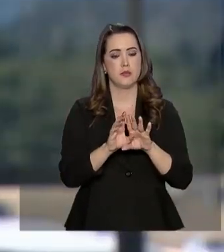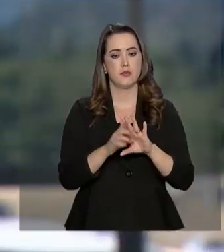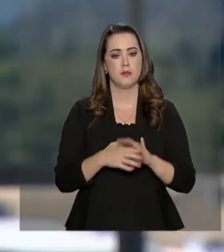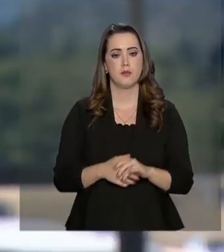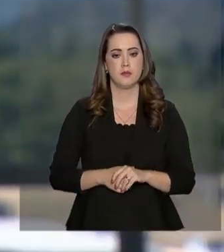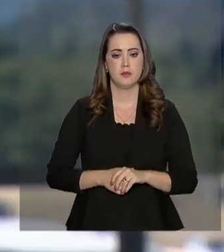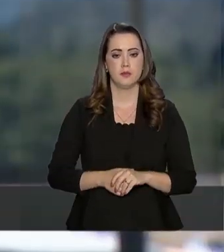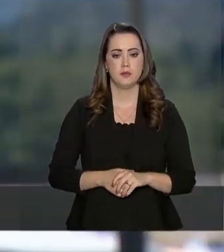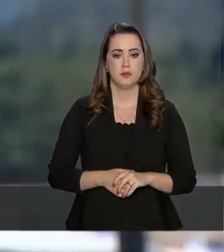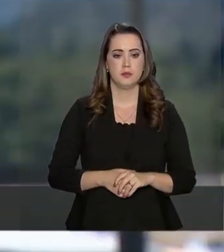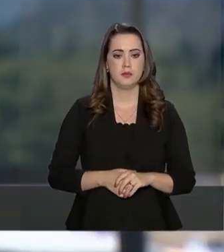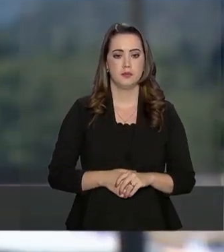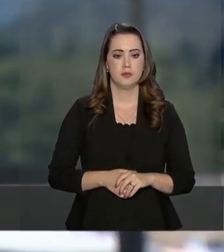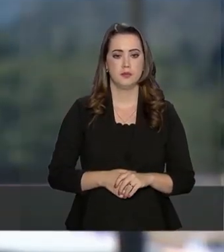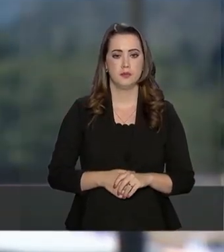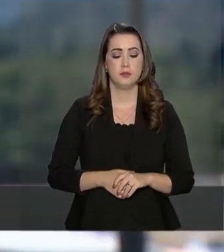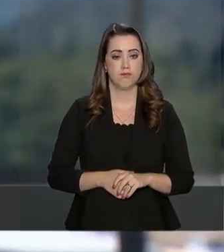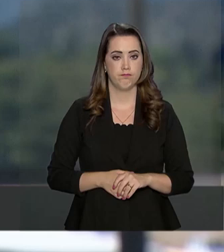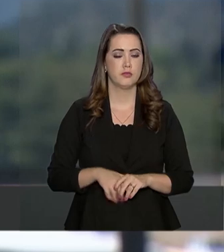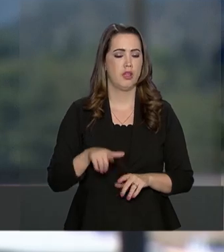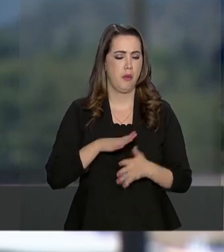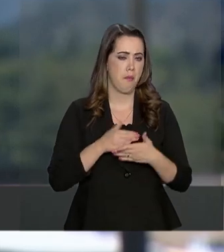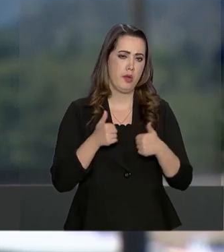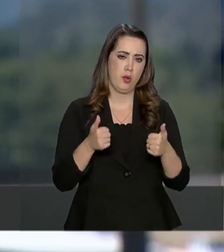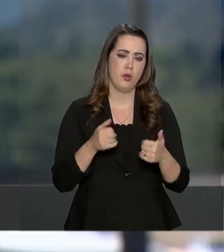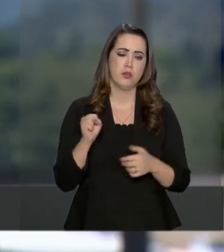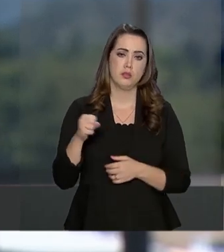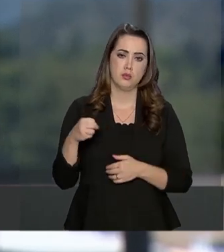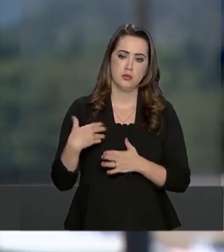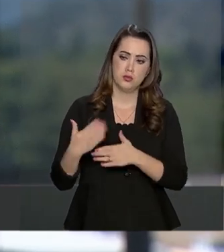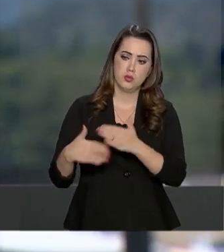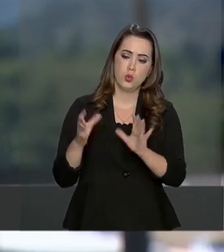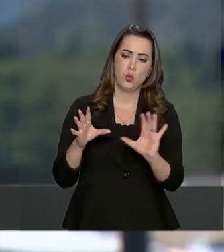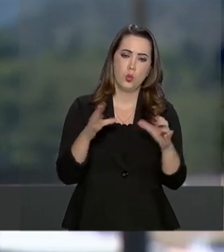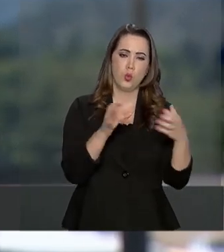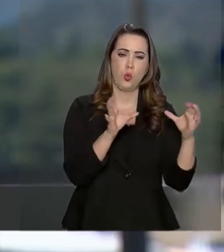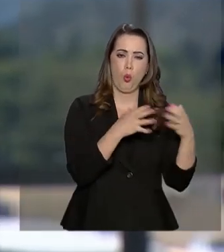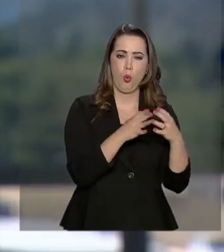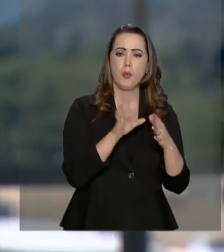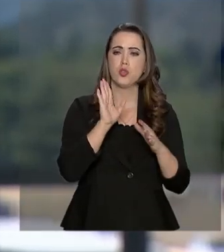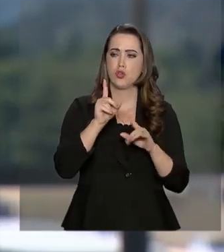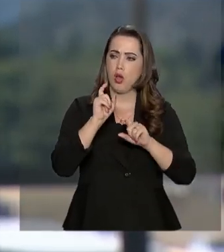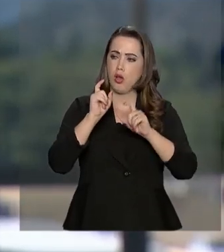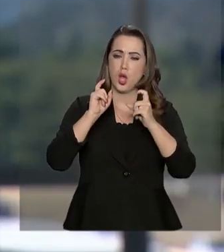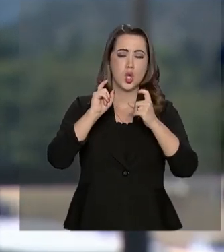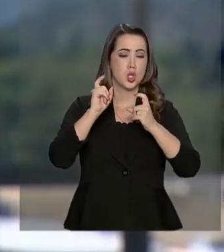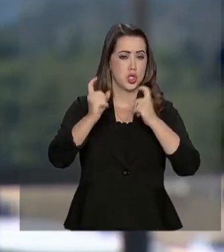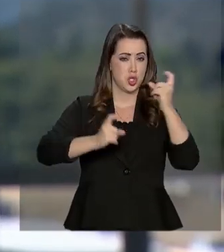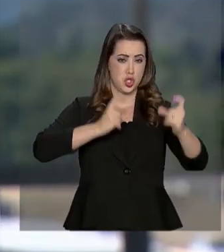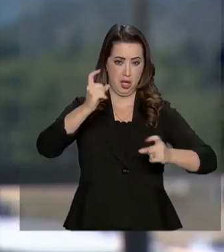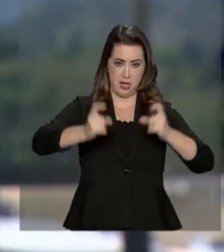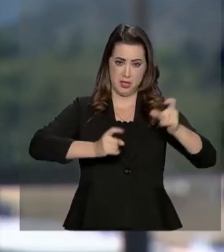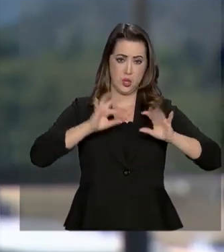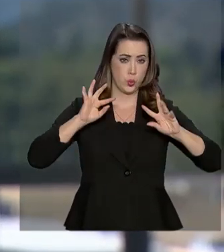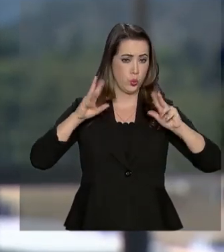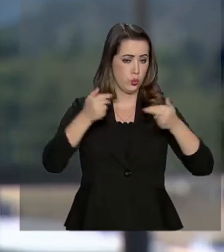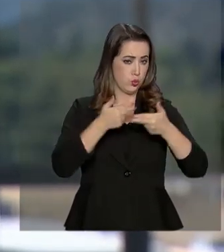Tem melhorado muito. Muitas juntas têm se esforçado no sentido de digitalizar procedimentos.